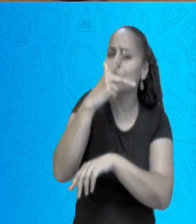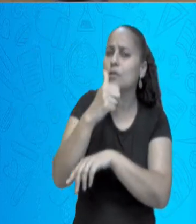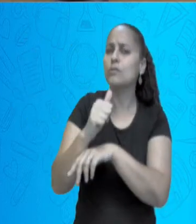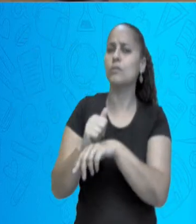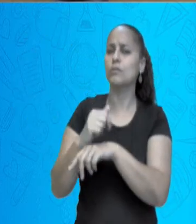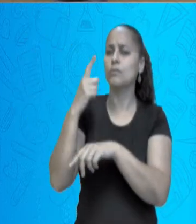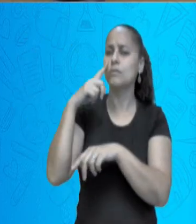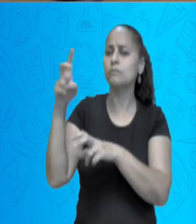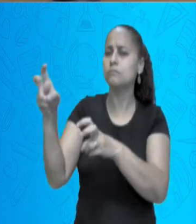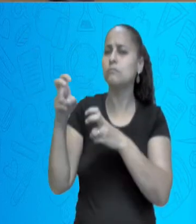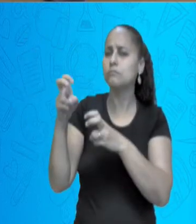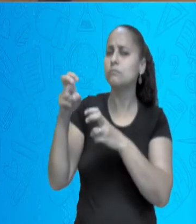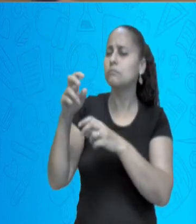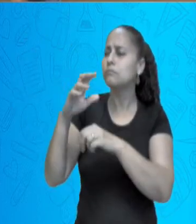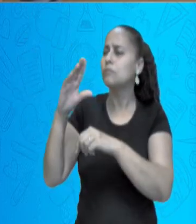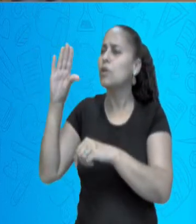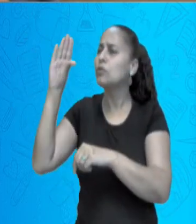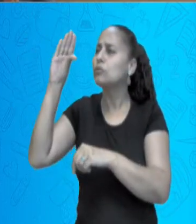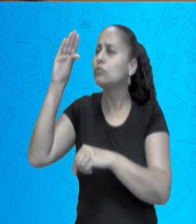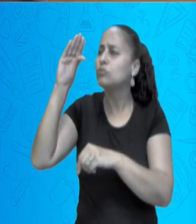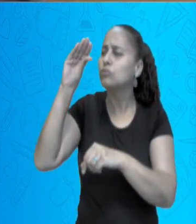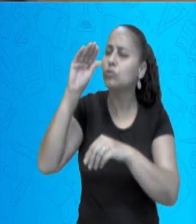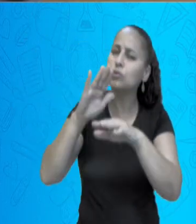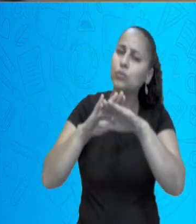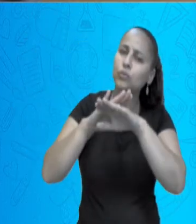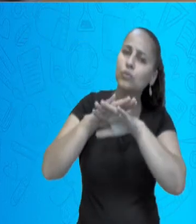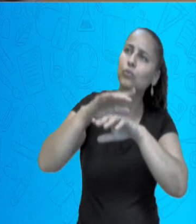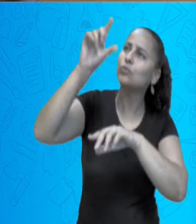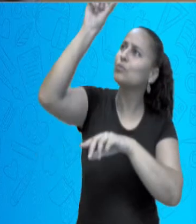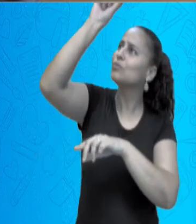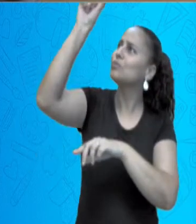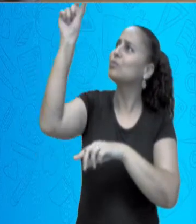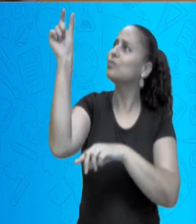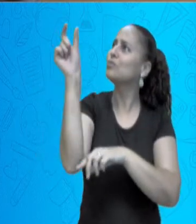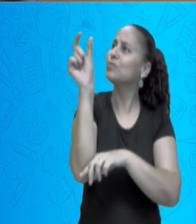esse início de noite, essa lua linda e maravilhosa.